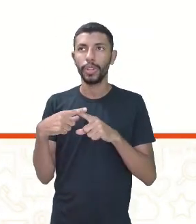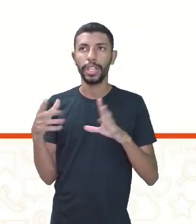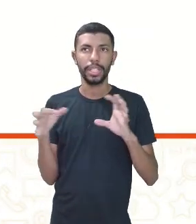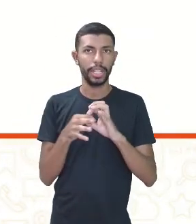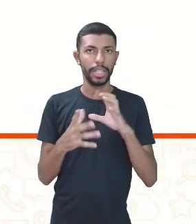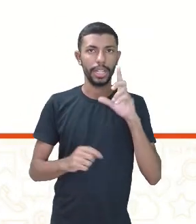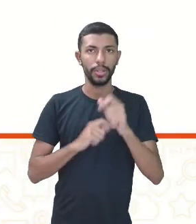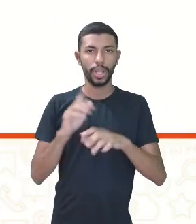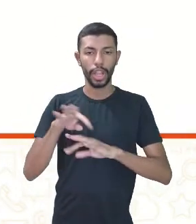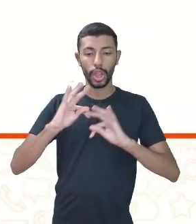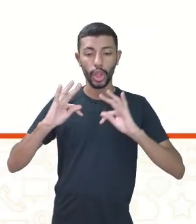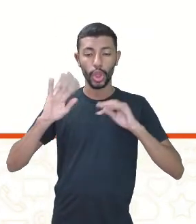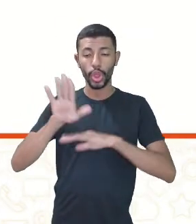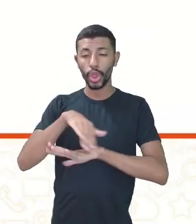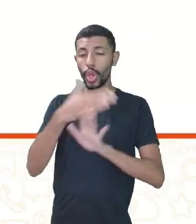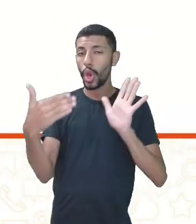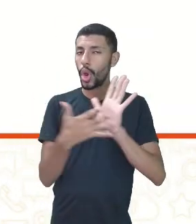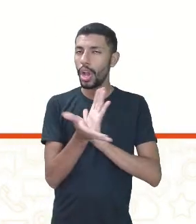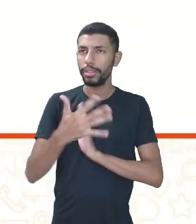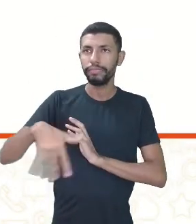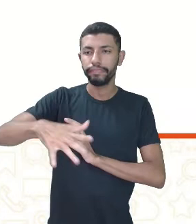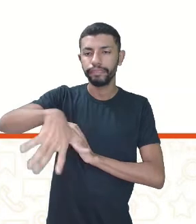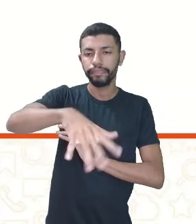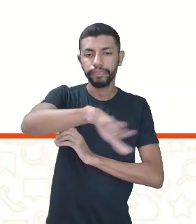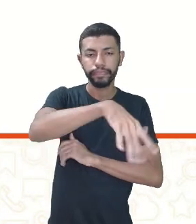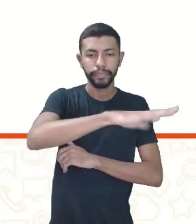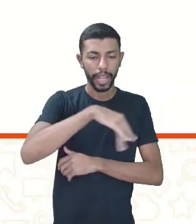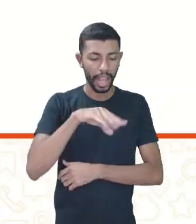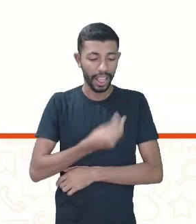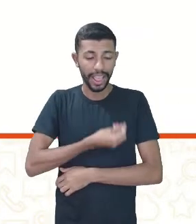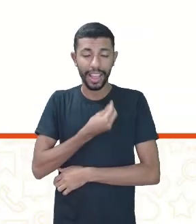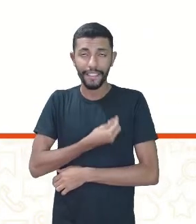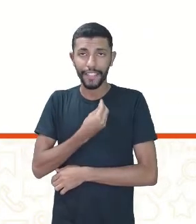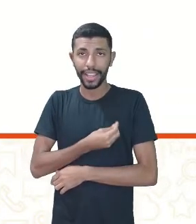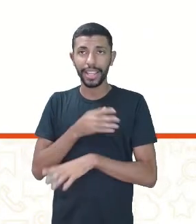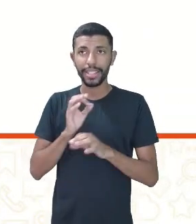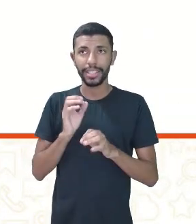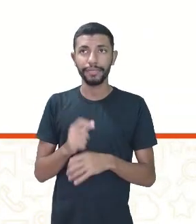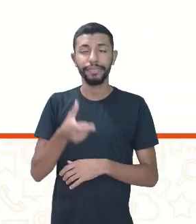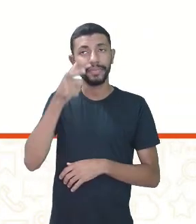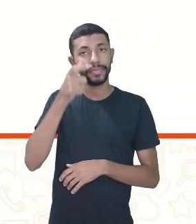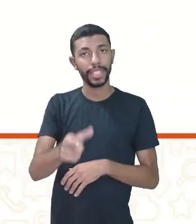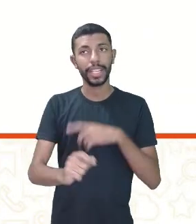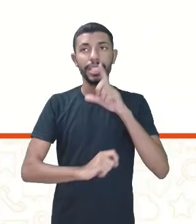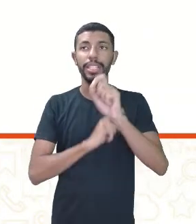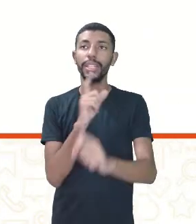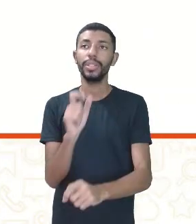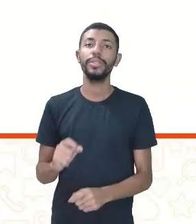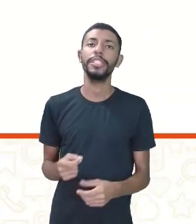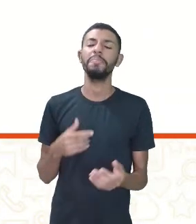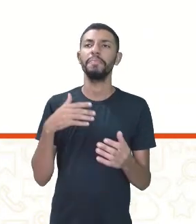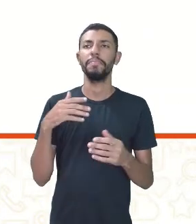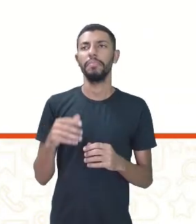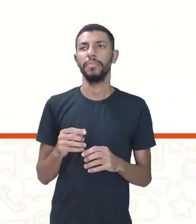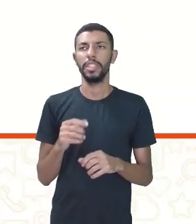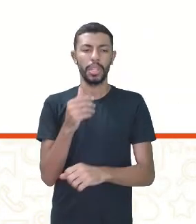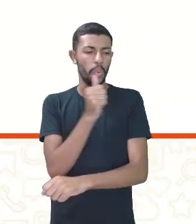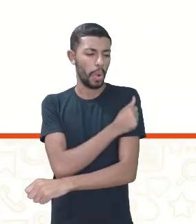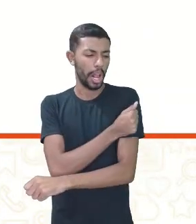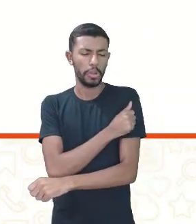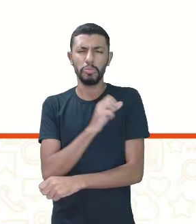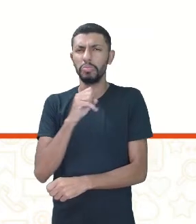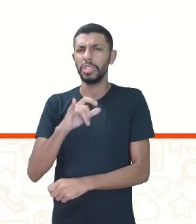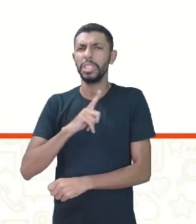presente em todas as áreas da vida. E é interessante que, independente que o estudante tenha